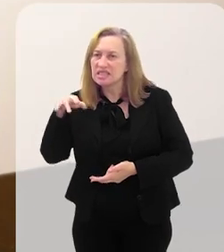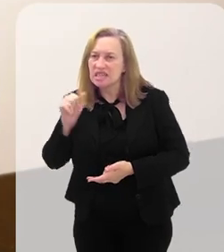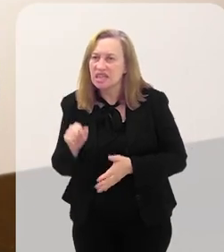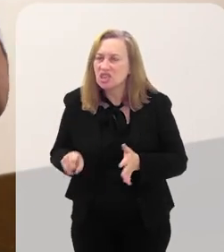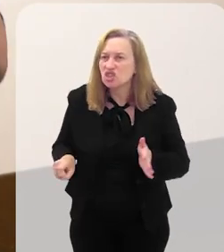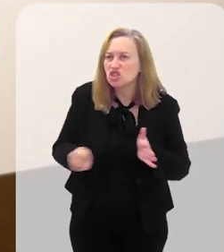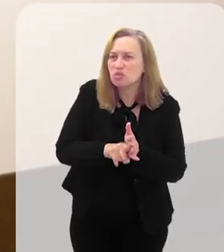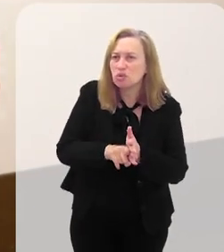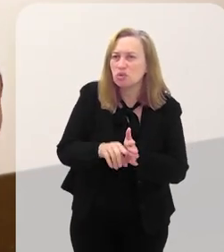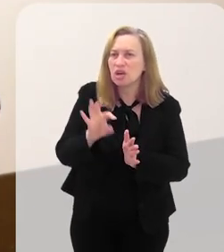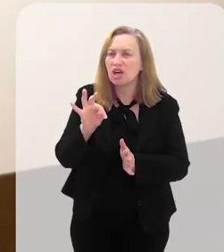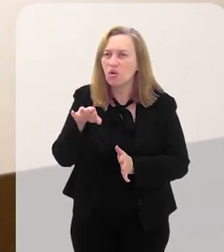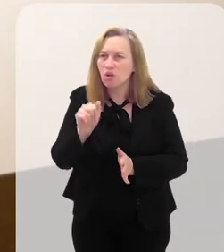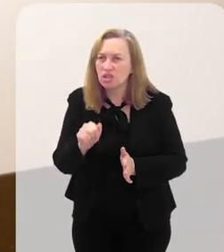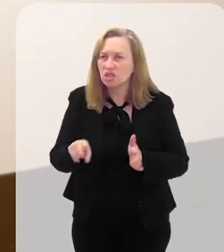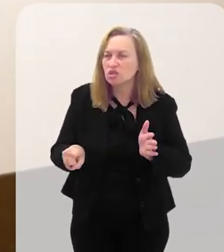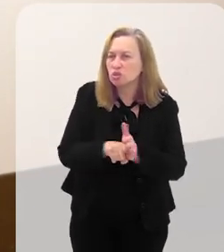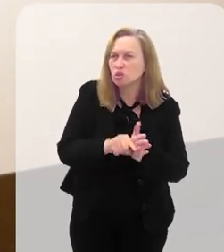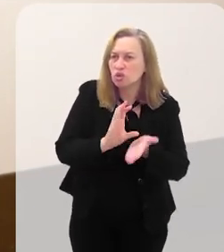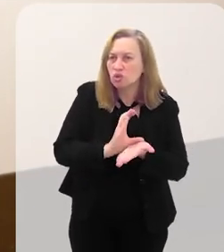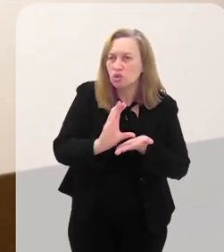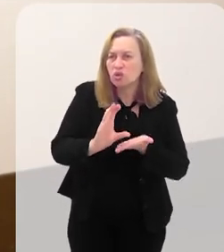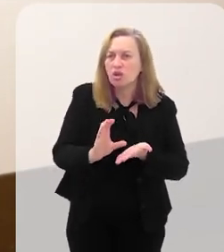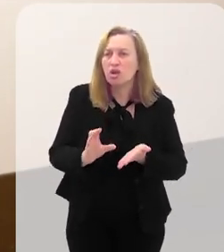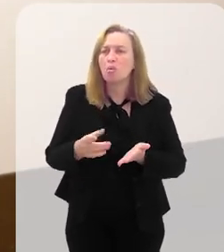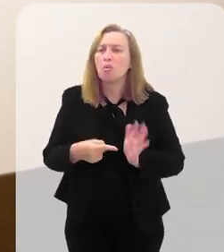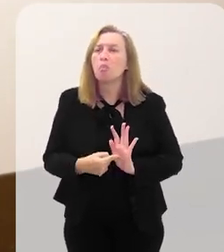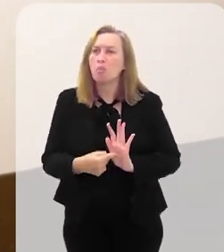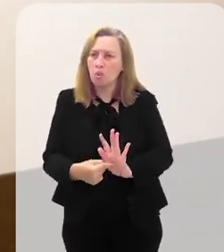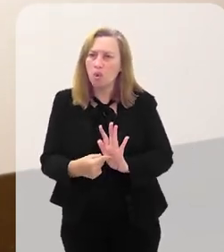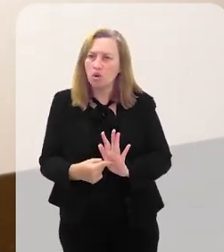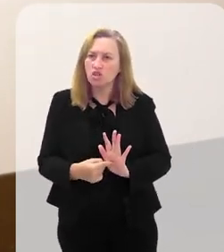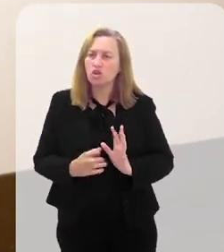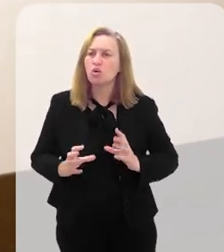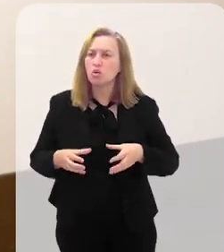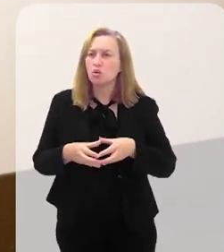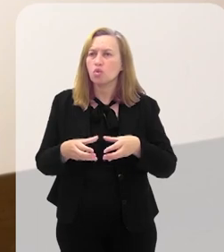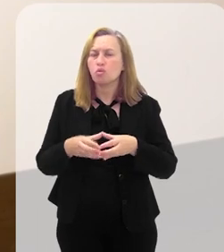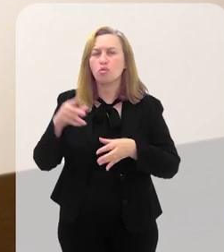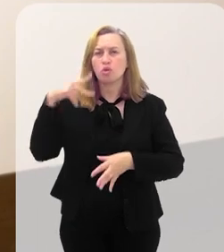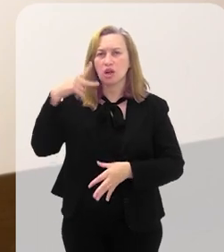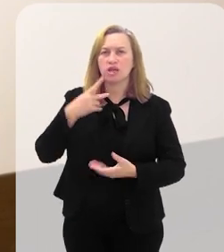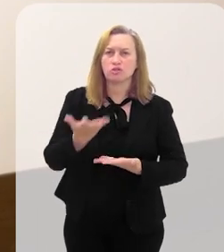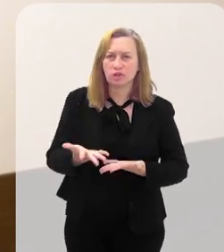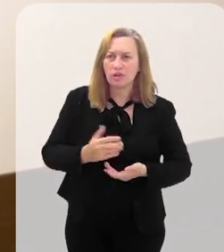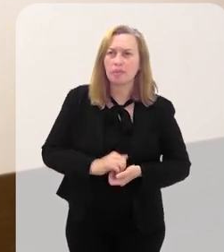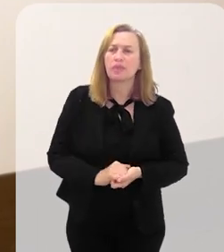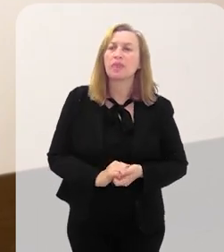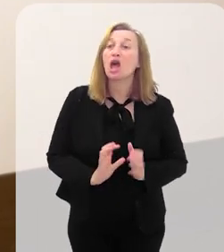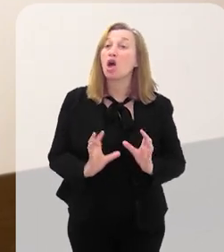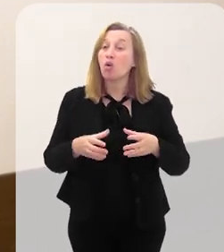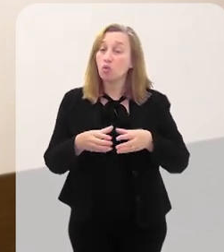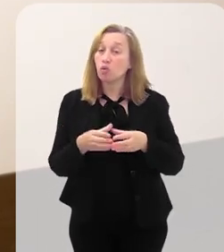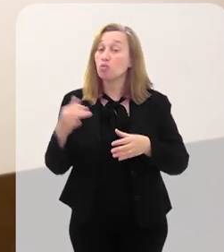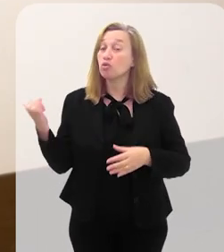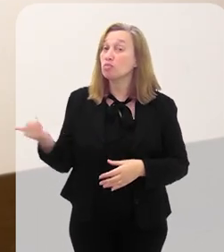a cota e diminuir os recursos. Então, isso mostra o quanto também. Isso é classe política. Que ela é uma classe importante